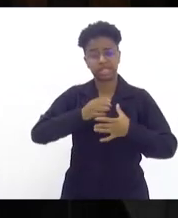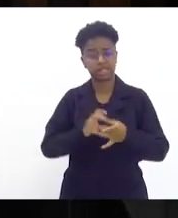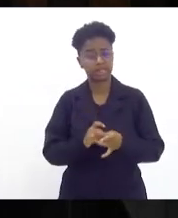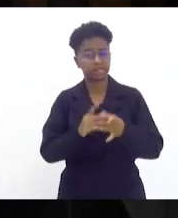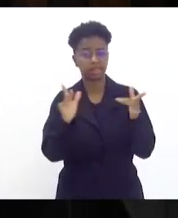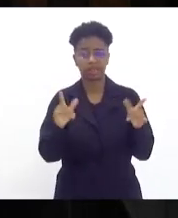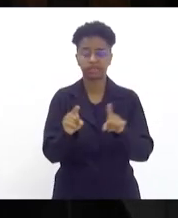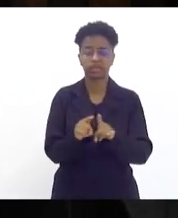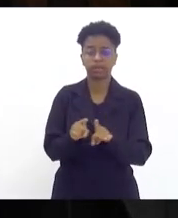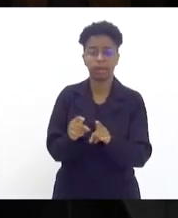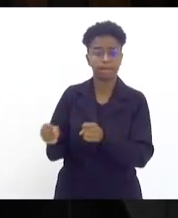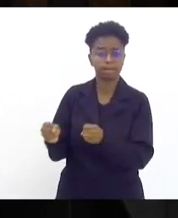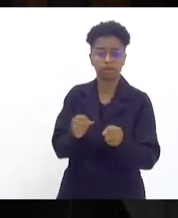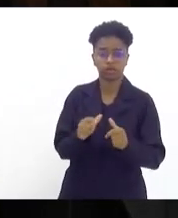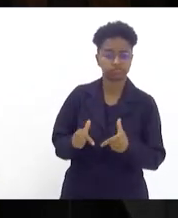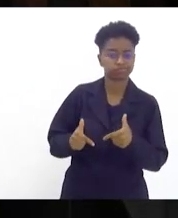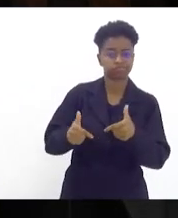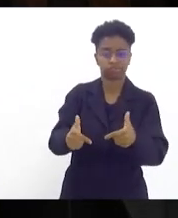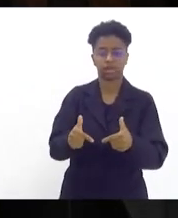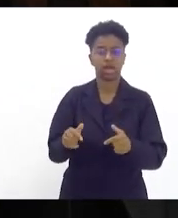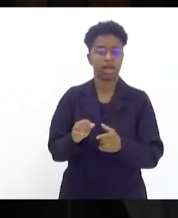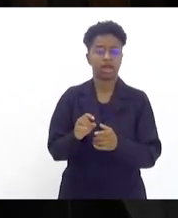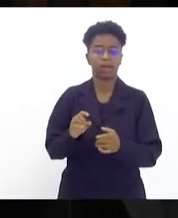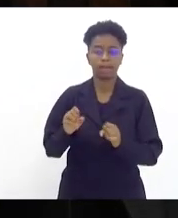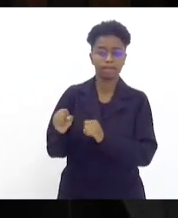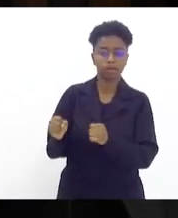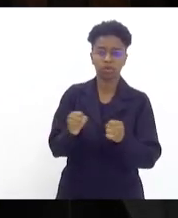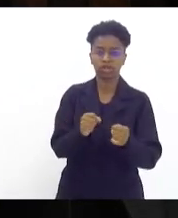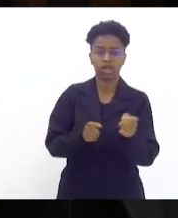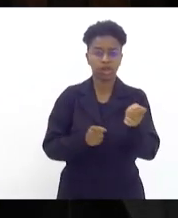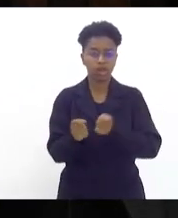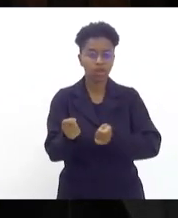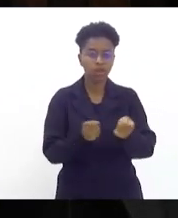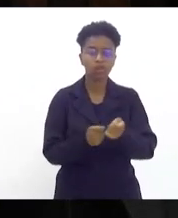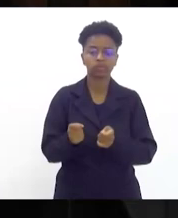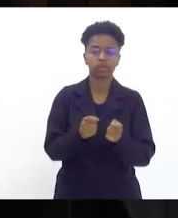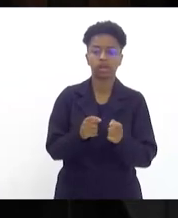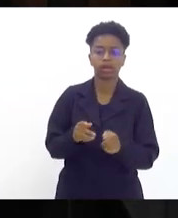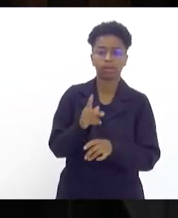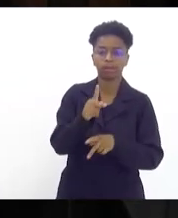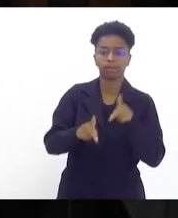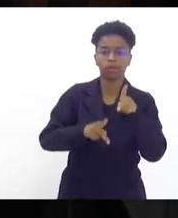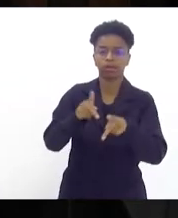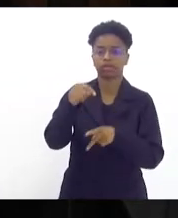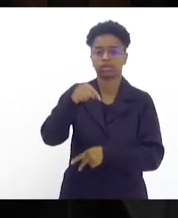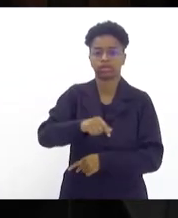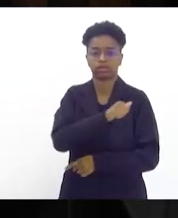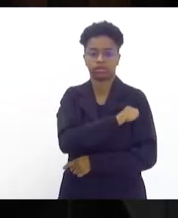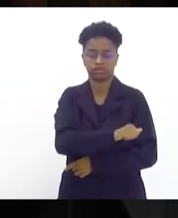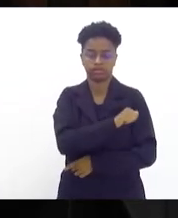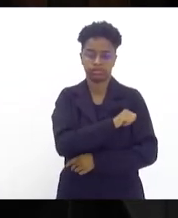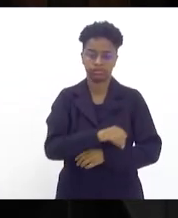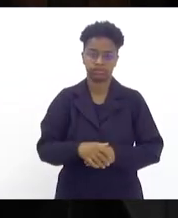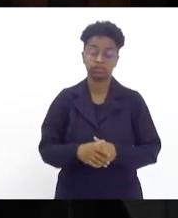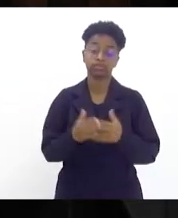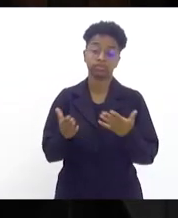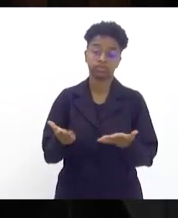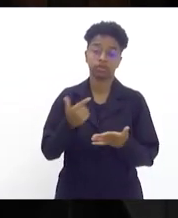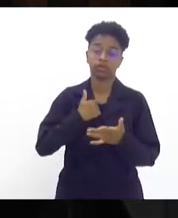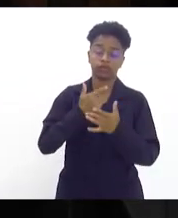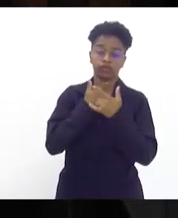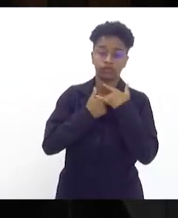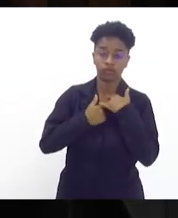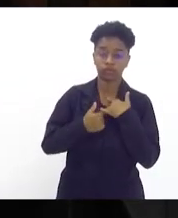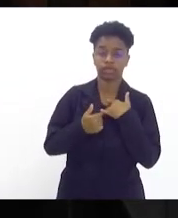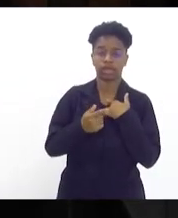aumentando o seu poderio ubérico, aumentando o seu domínio sobre a população do Estado do Rio de Janeiro. Então, eu quero aqui, senhora